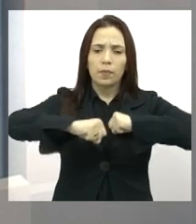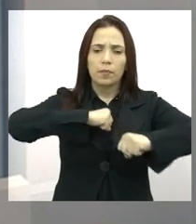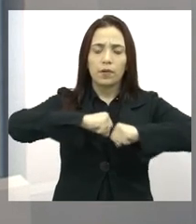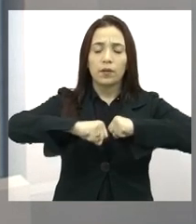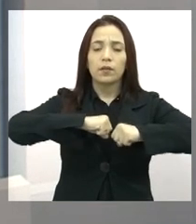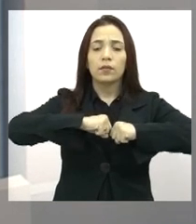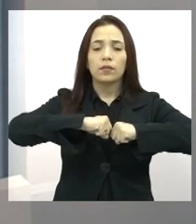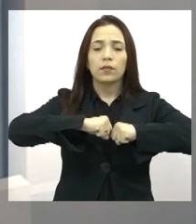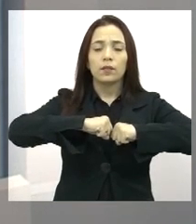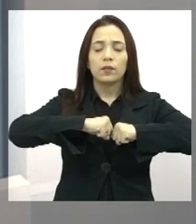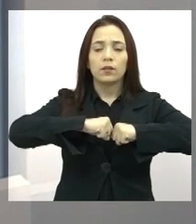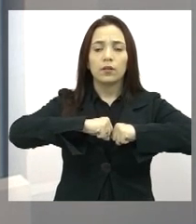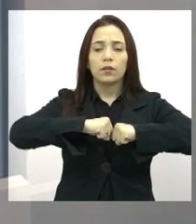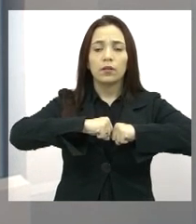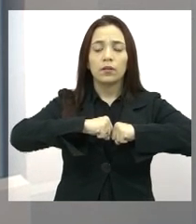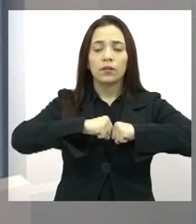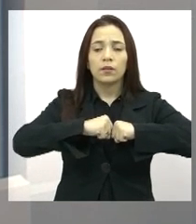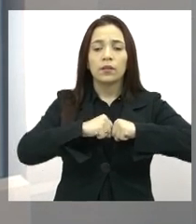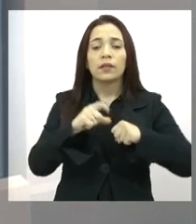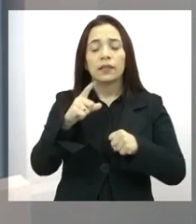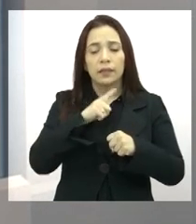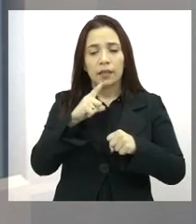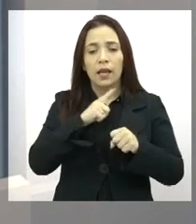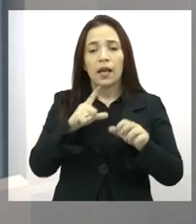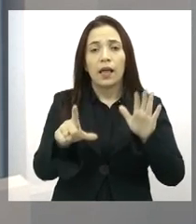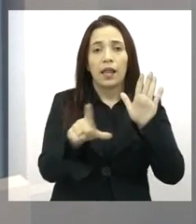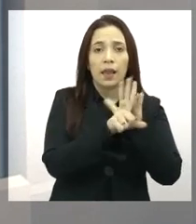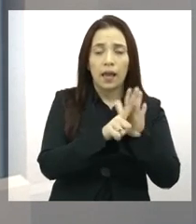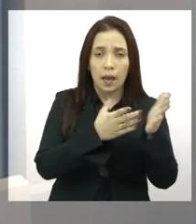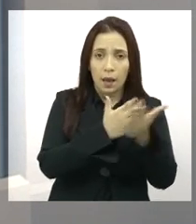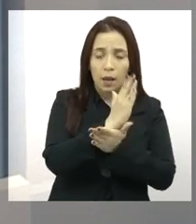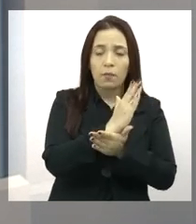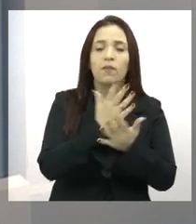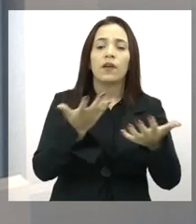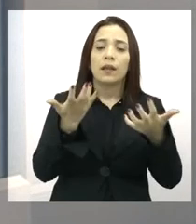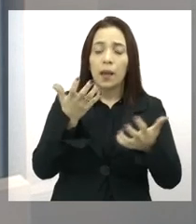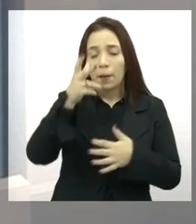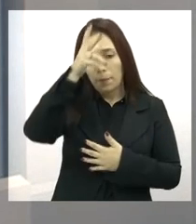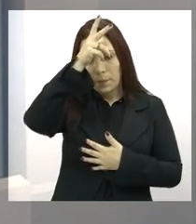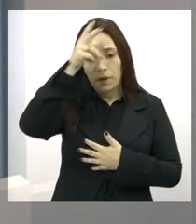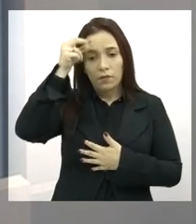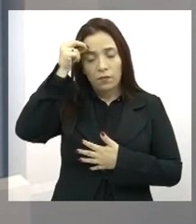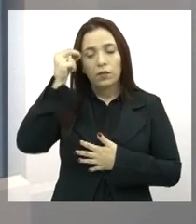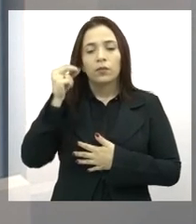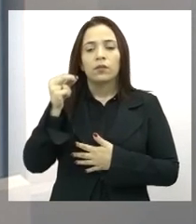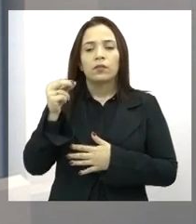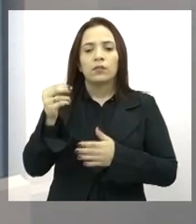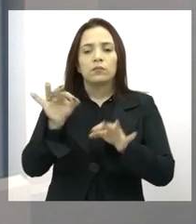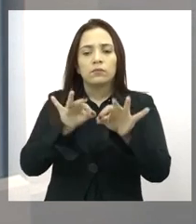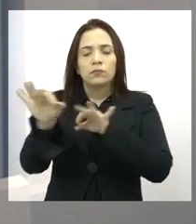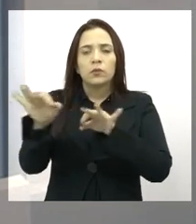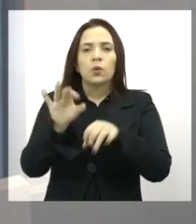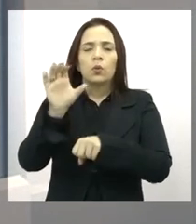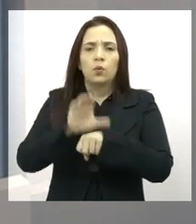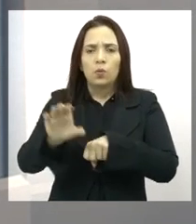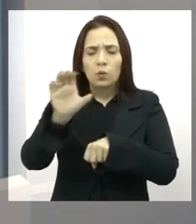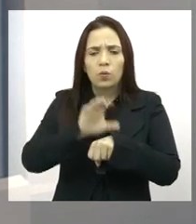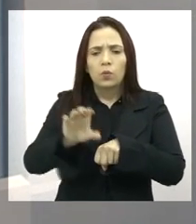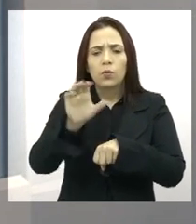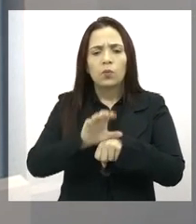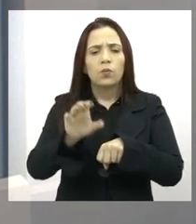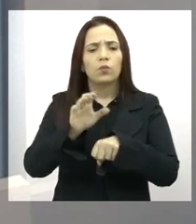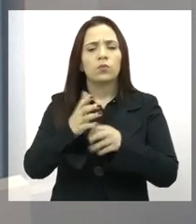mais do que isso, porque também não bastam só as leis aprovadas, é preciso que a prefeitura promova cursos de reciclagem, né,